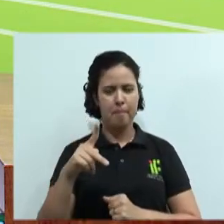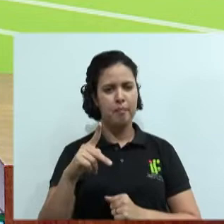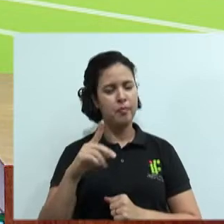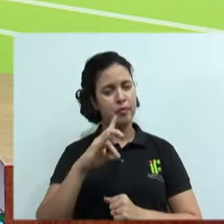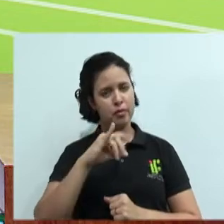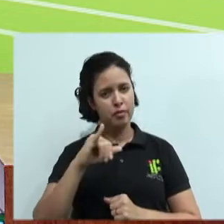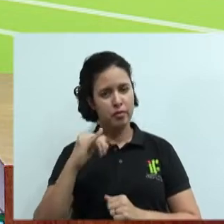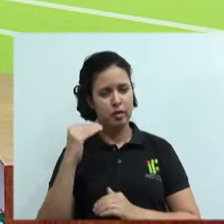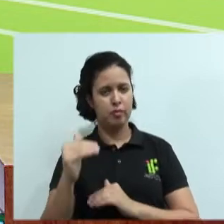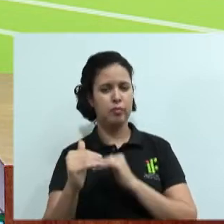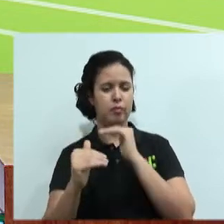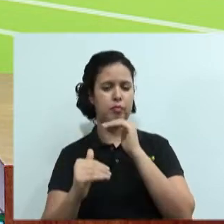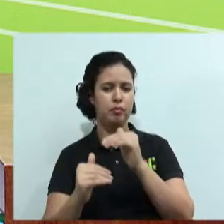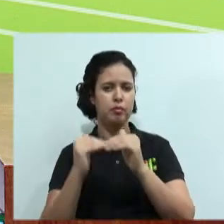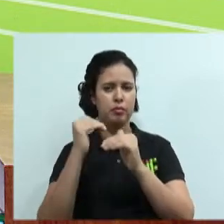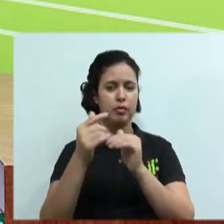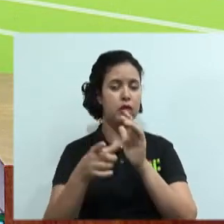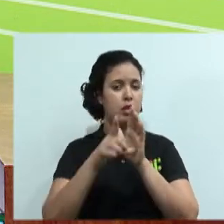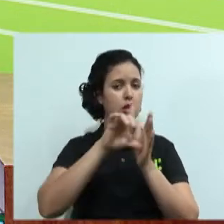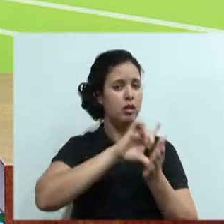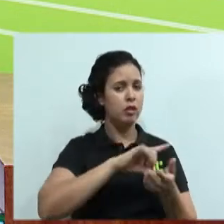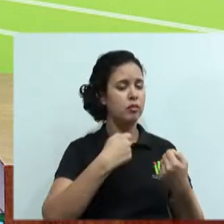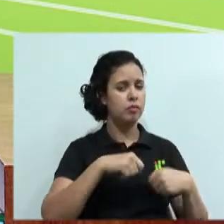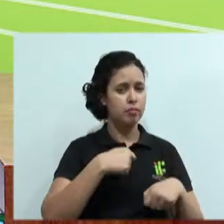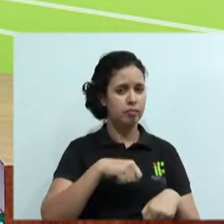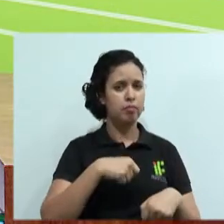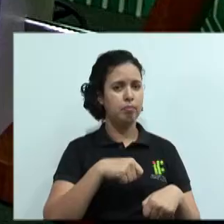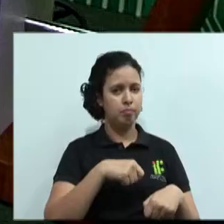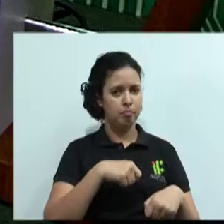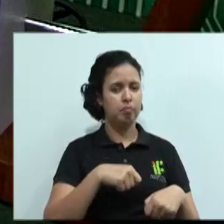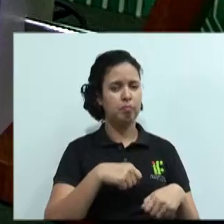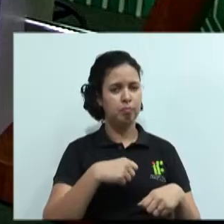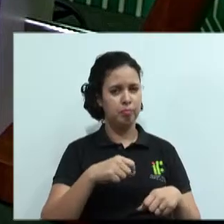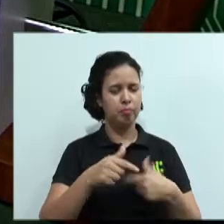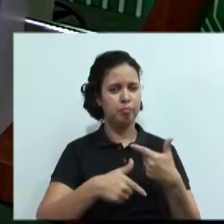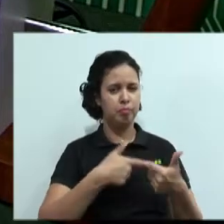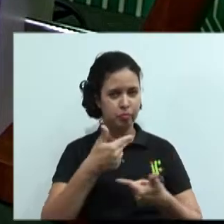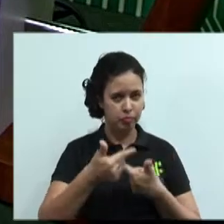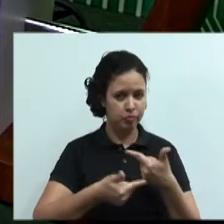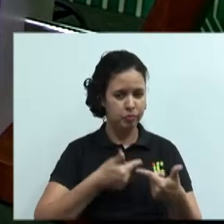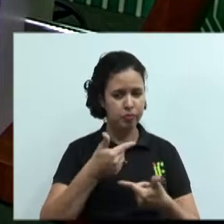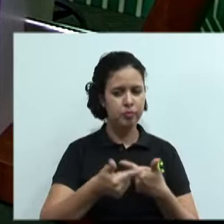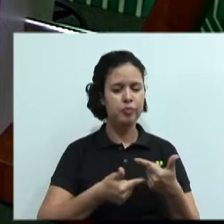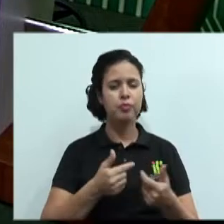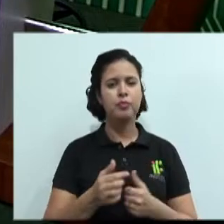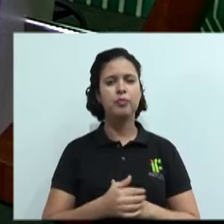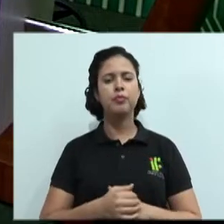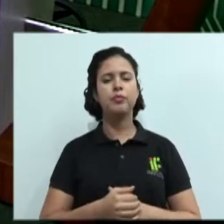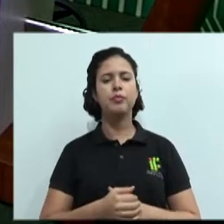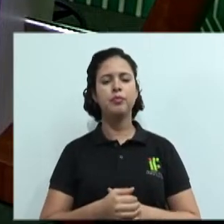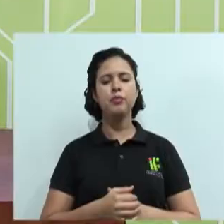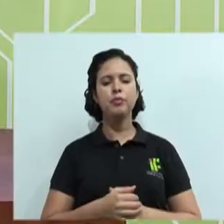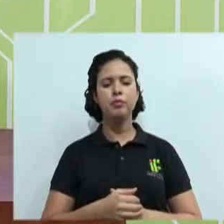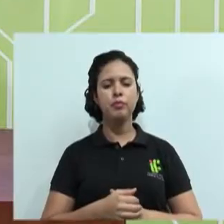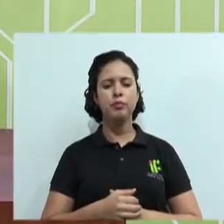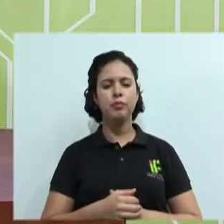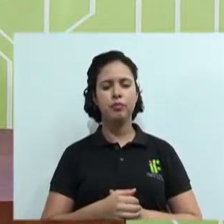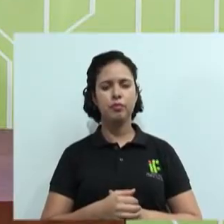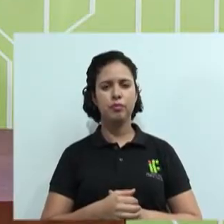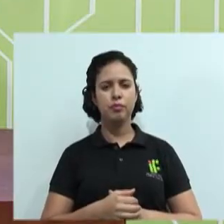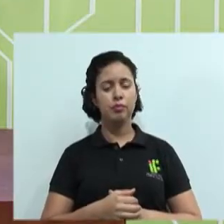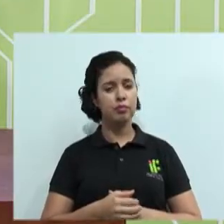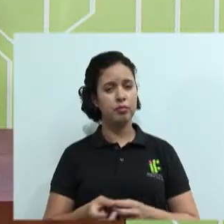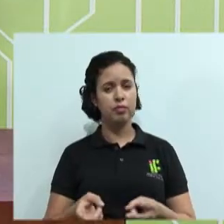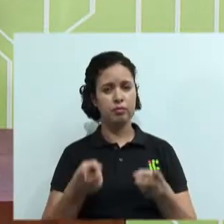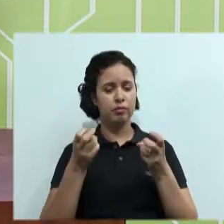primeiro fazer o quê? Plantar para colher no futuro. É isso, professor. Muito bem, professor. Show de bola. Então, vocês vão percebendo aí que ao